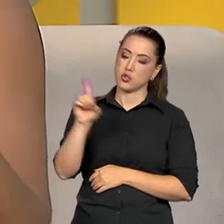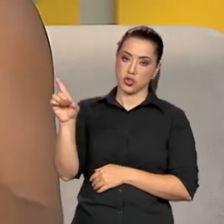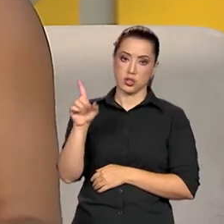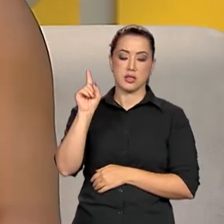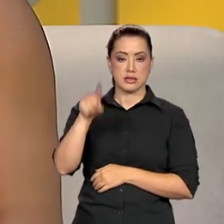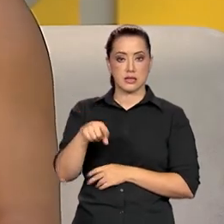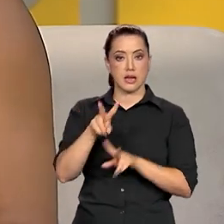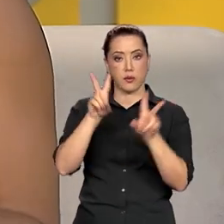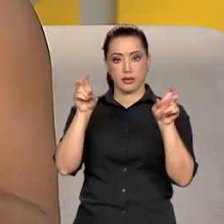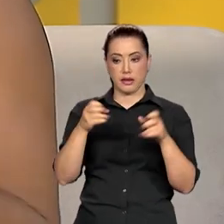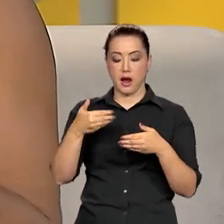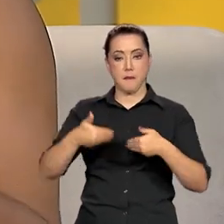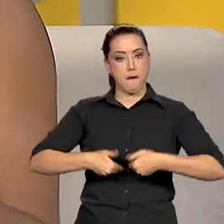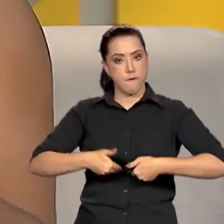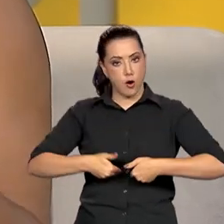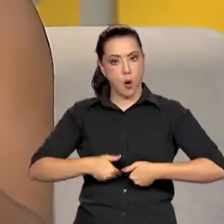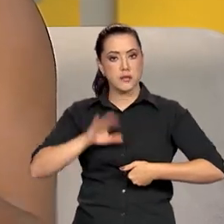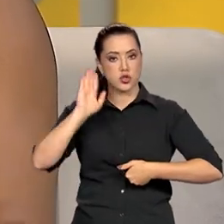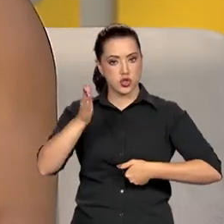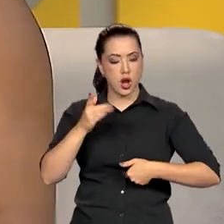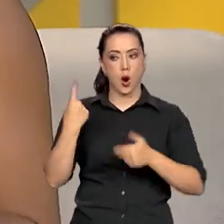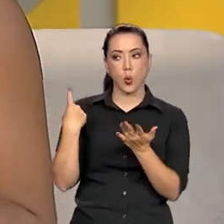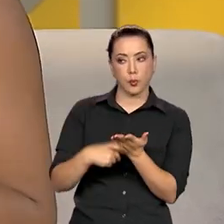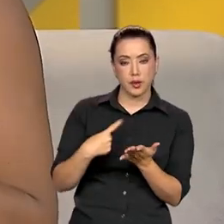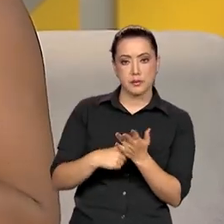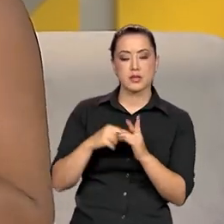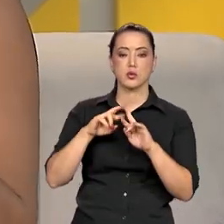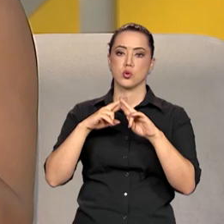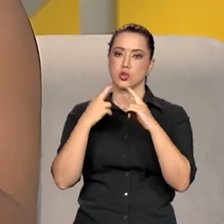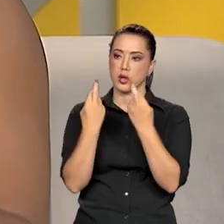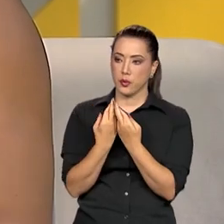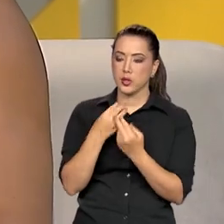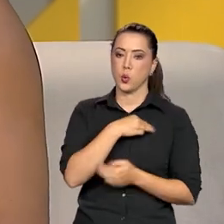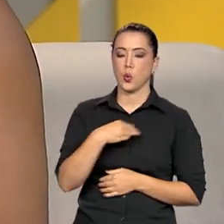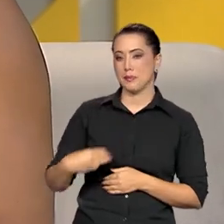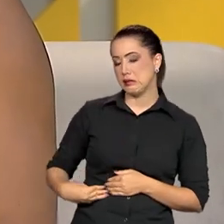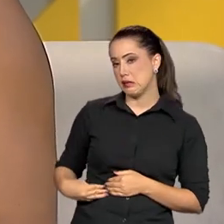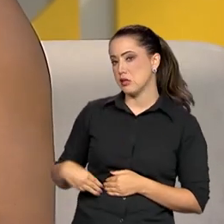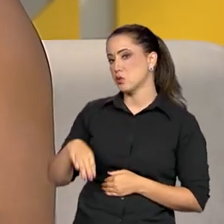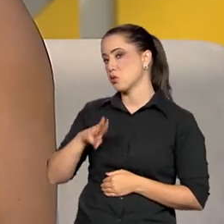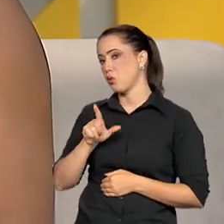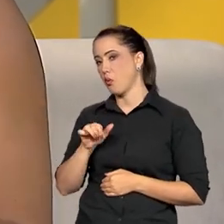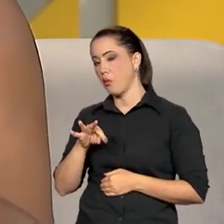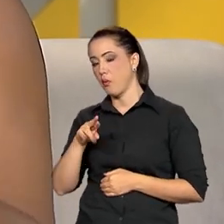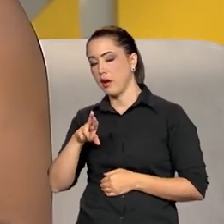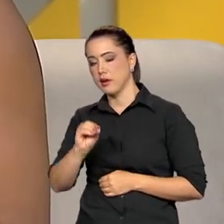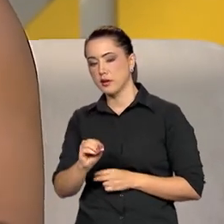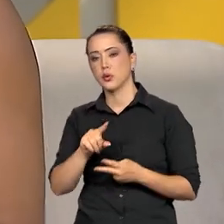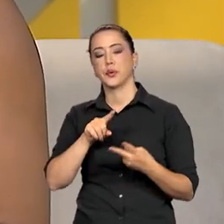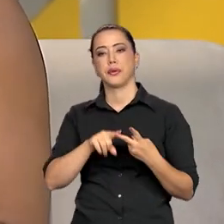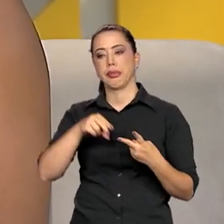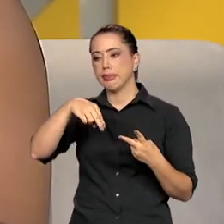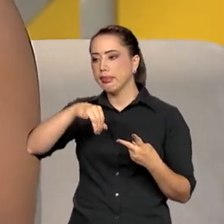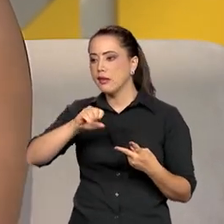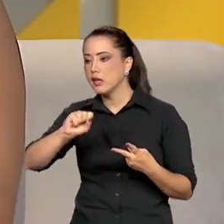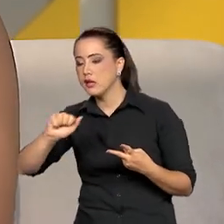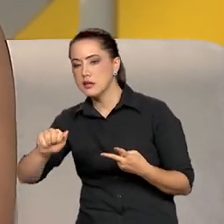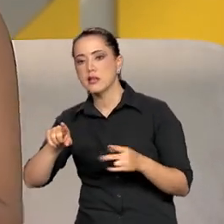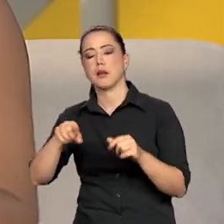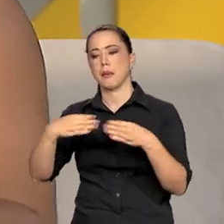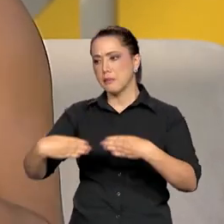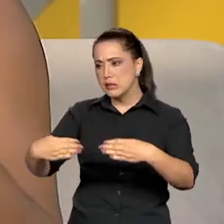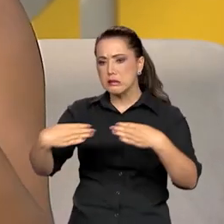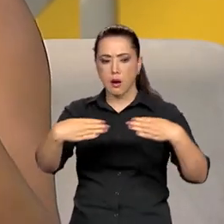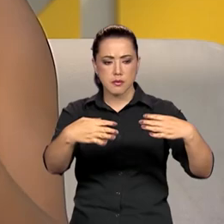é falar da fome. Já marcamos uma reunião com o ministro Wellington. Já falamos com a ministra Lízia Trindade para falar da saúde da população